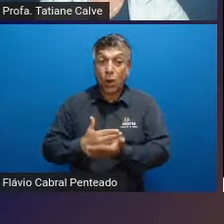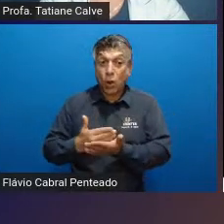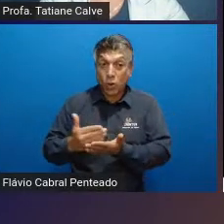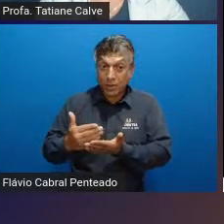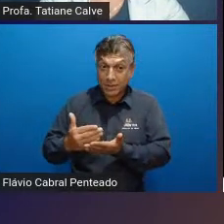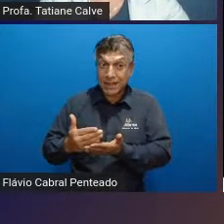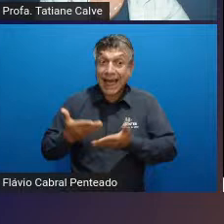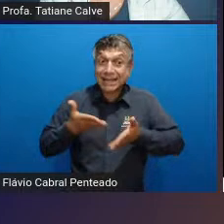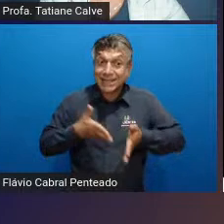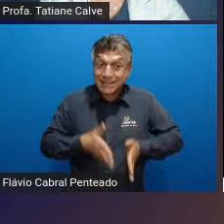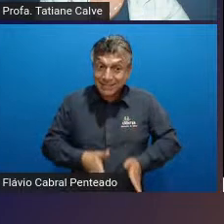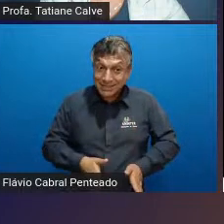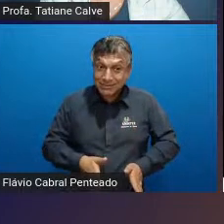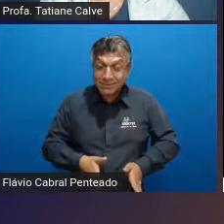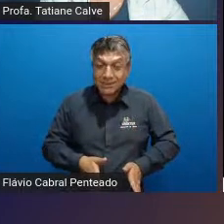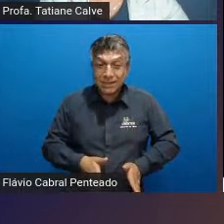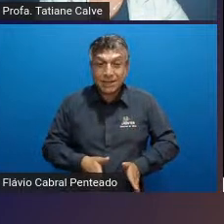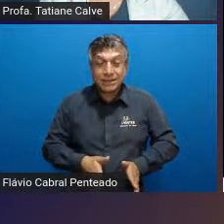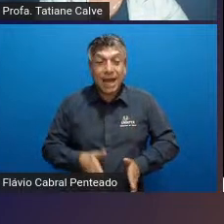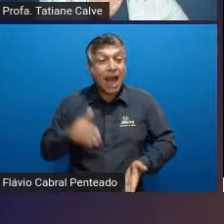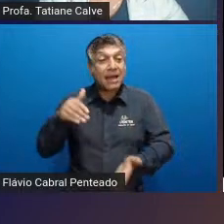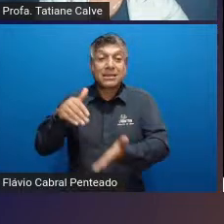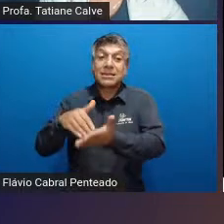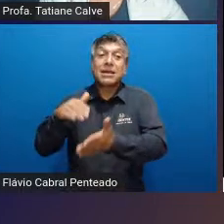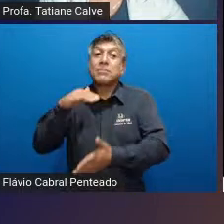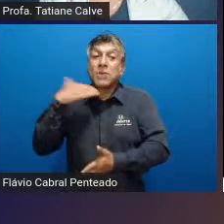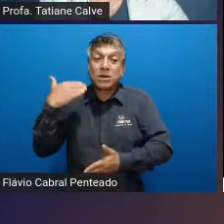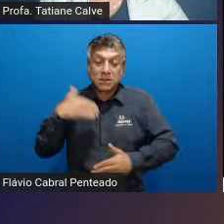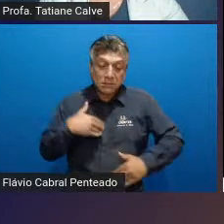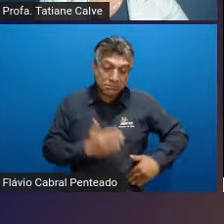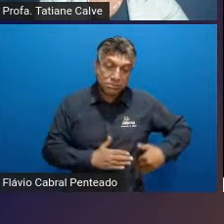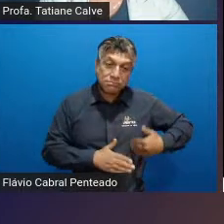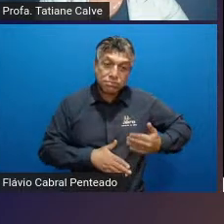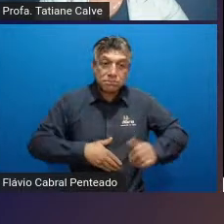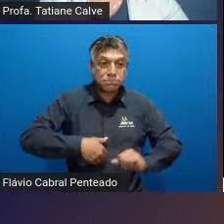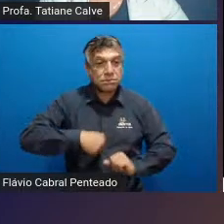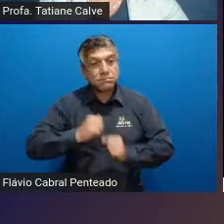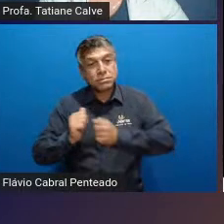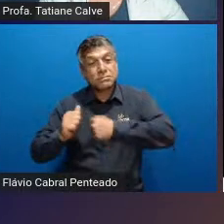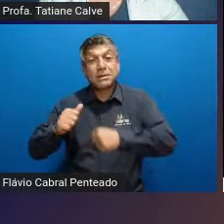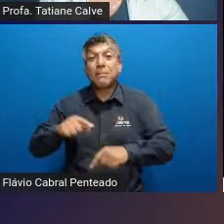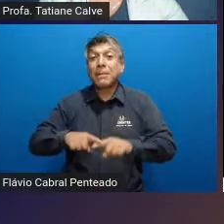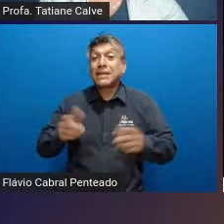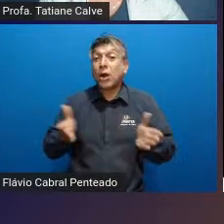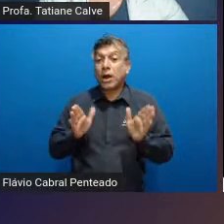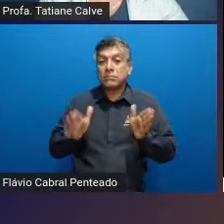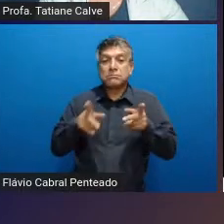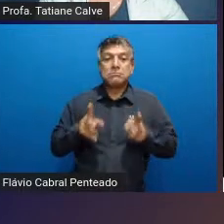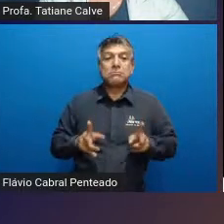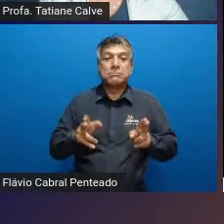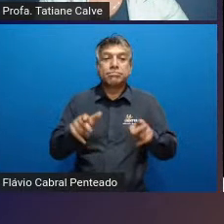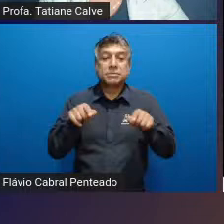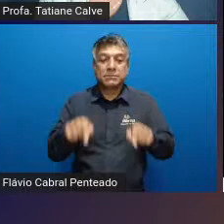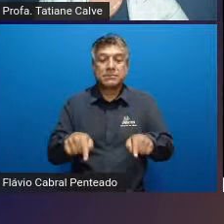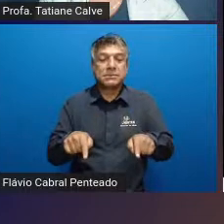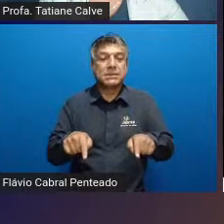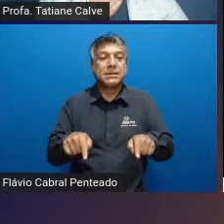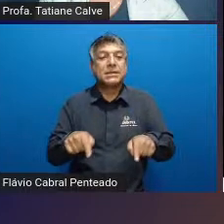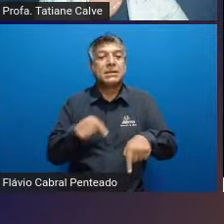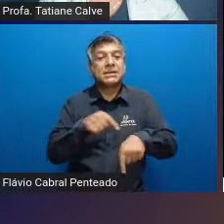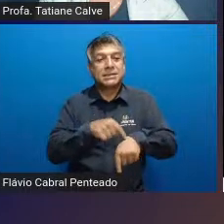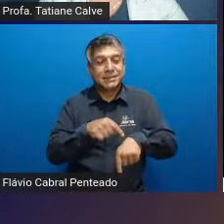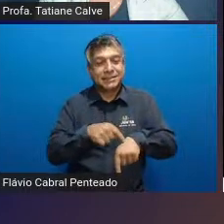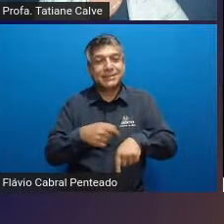o nascimento até a morte né mas nesse caso nós estudamos apenas essa faixa